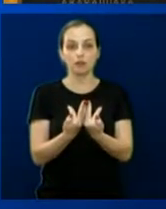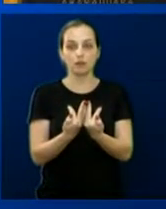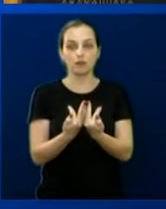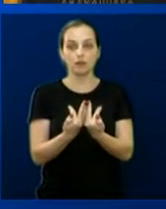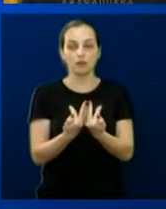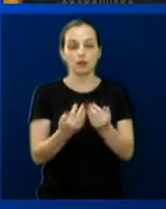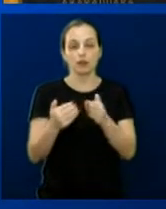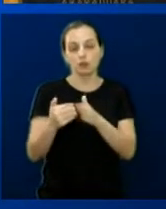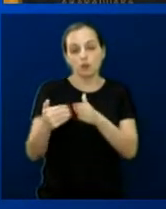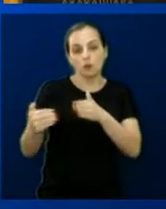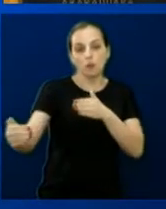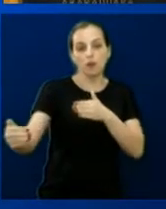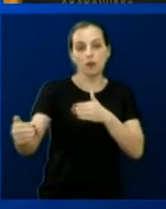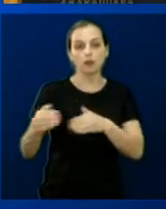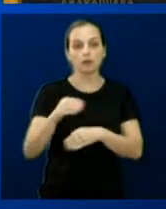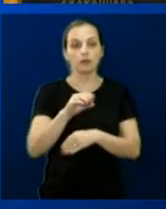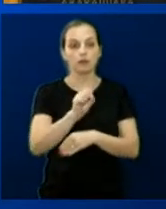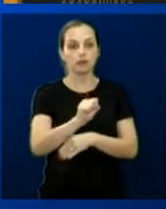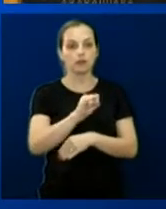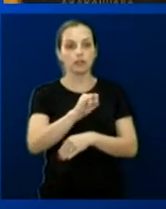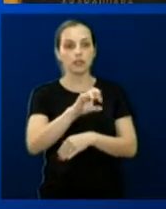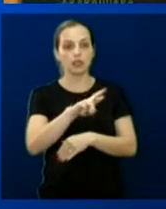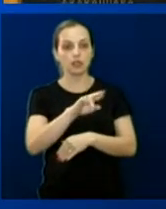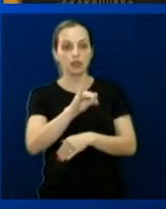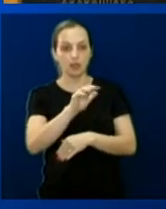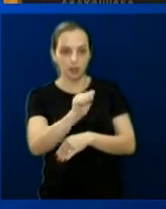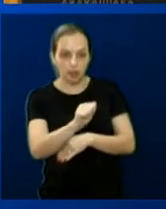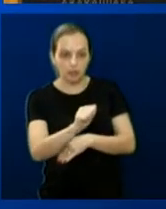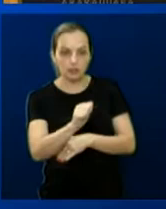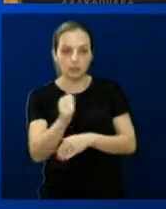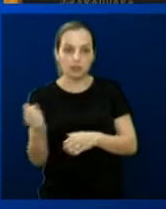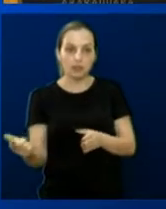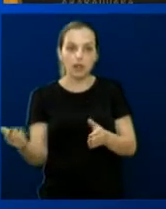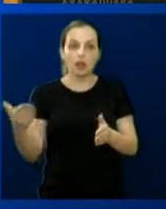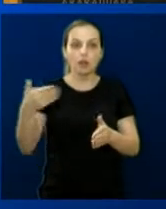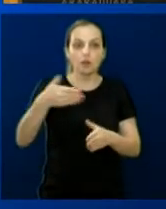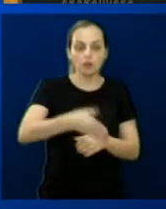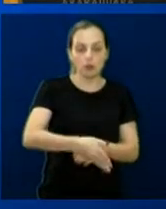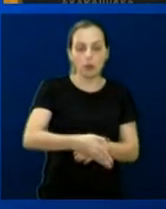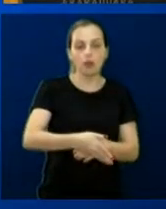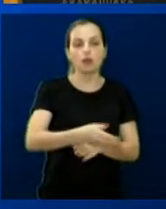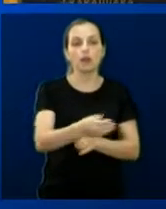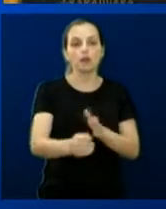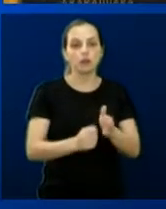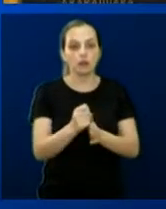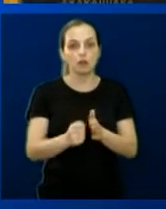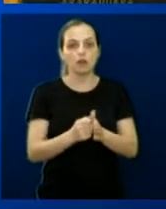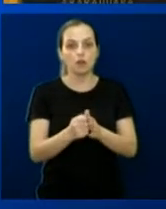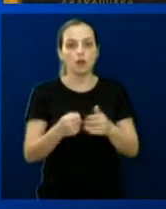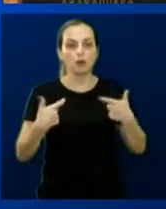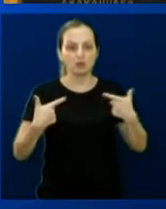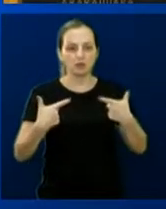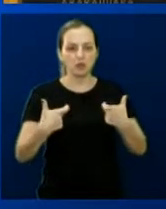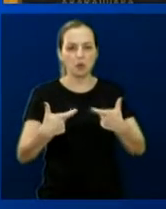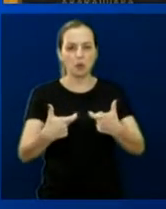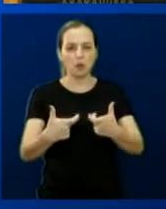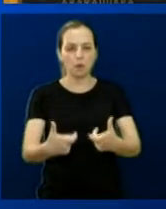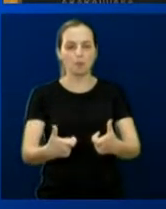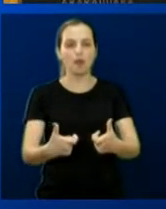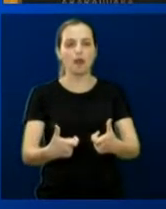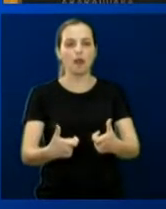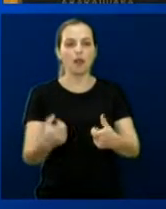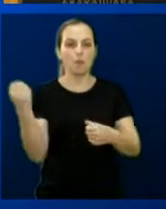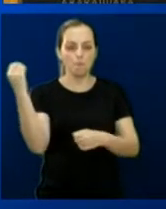vieram para Araraquara, pois, pela guerra na Síria, um carro-bomba explodiu perto da casa